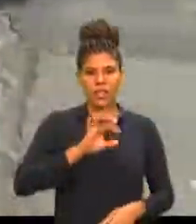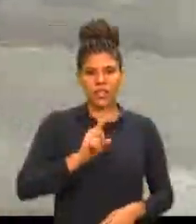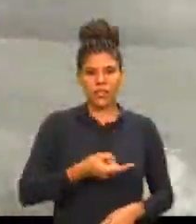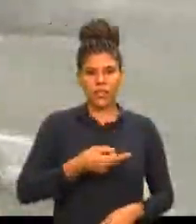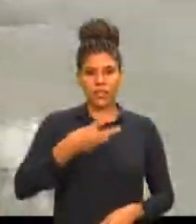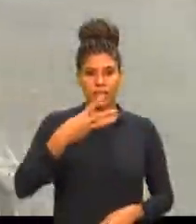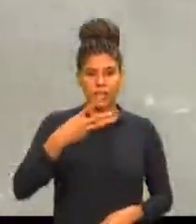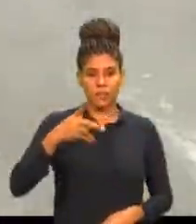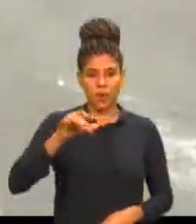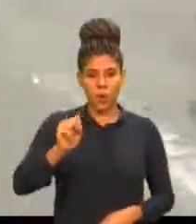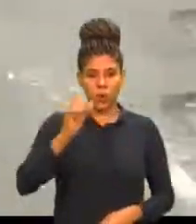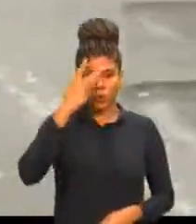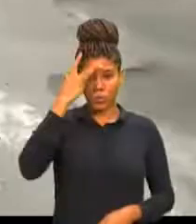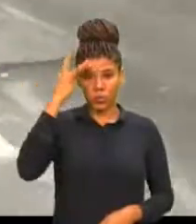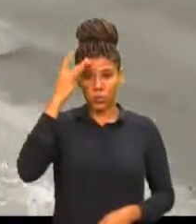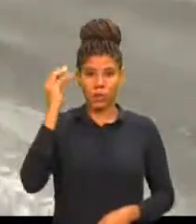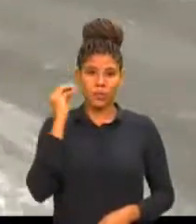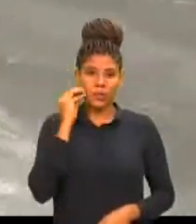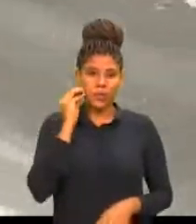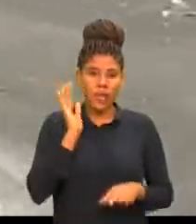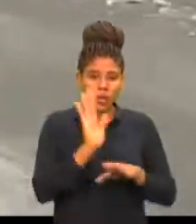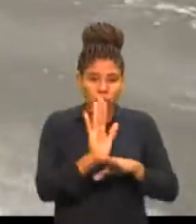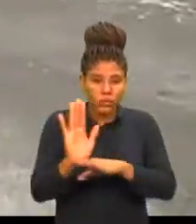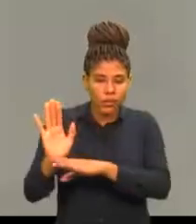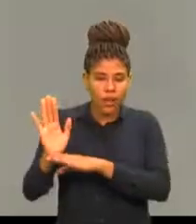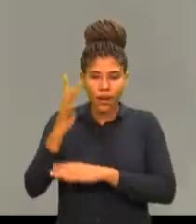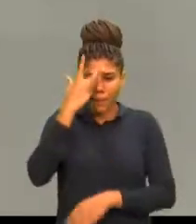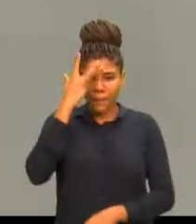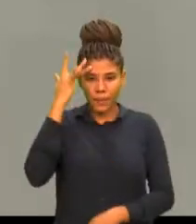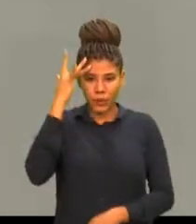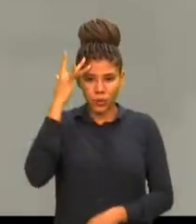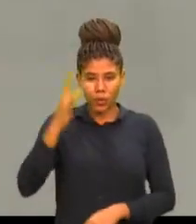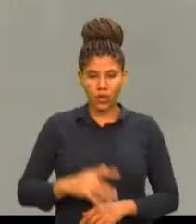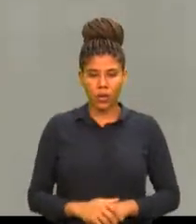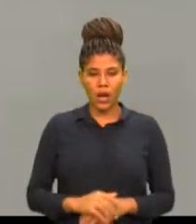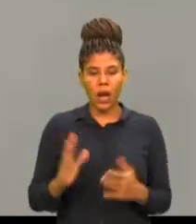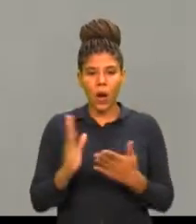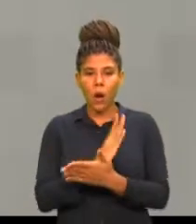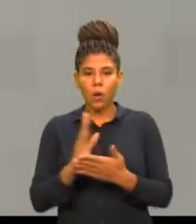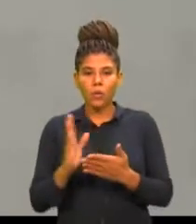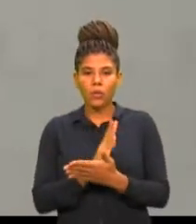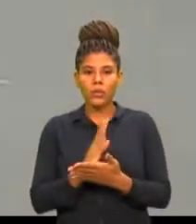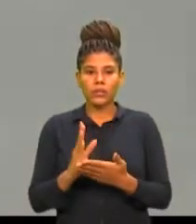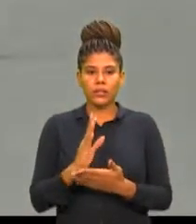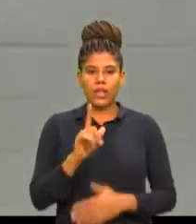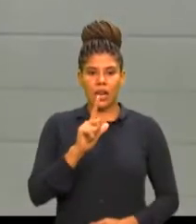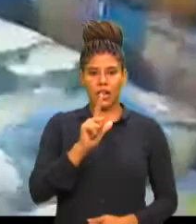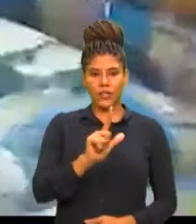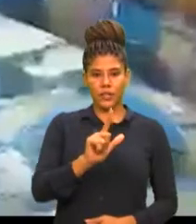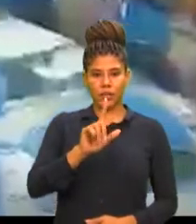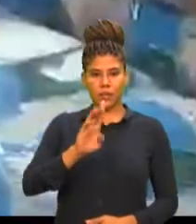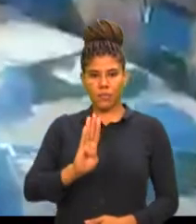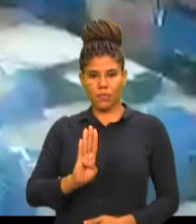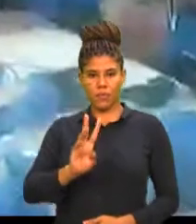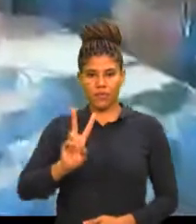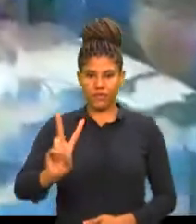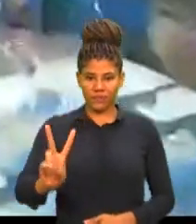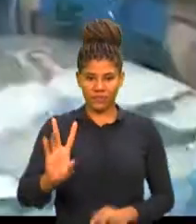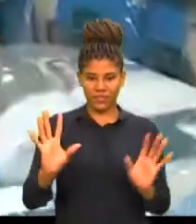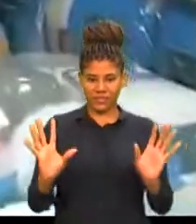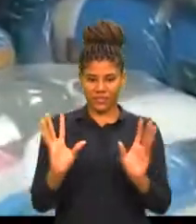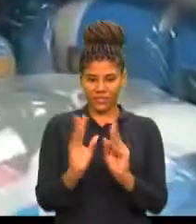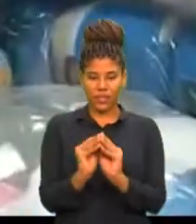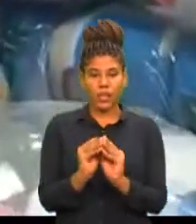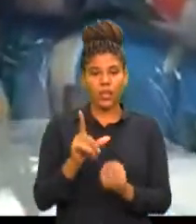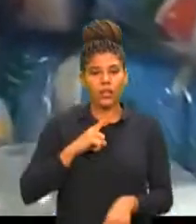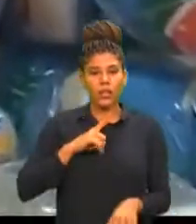Para tentar amenizar e ajudar estas milhares de pessoas, instituições como a Legião da Boa Vontade, LBV, agem através de